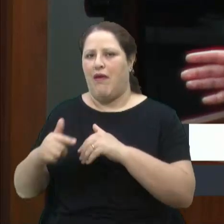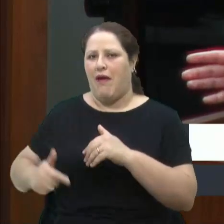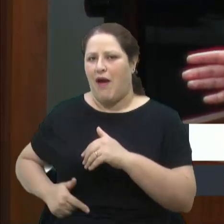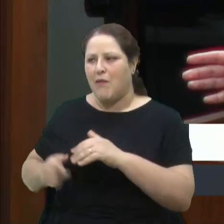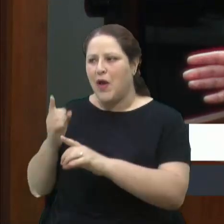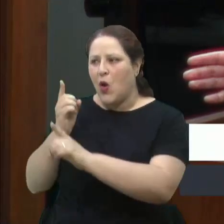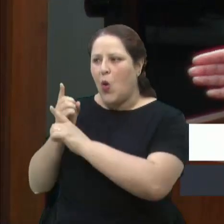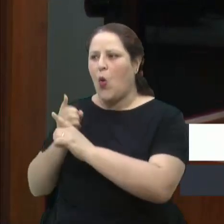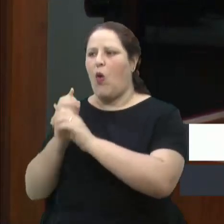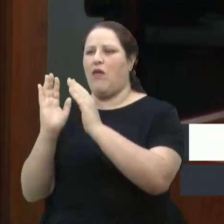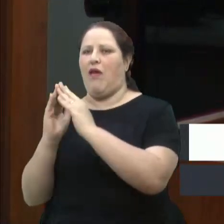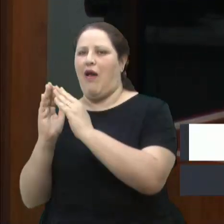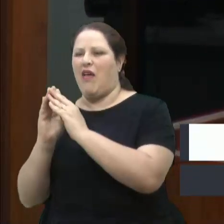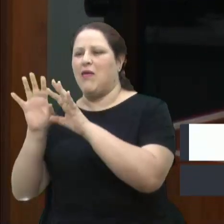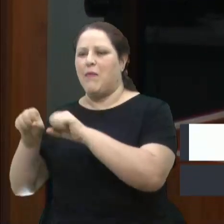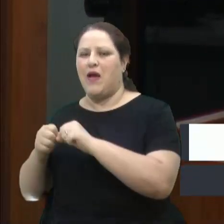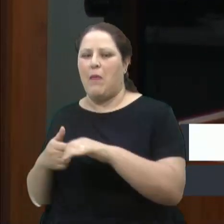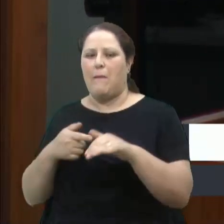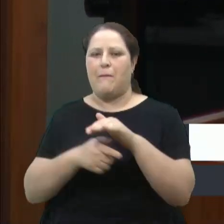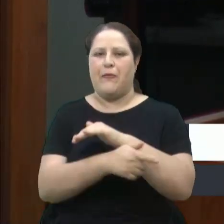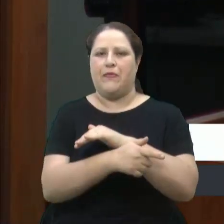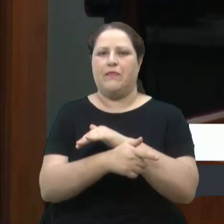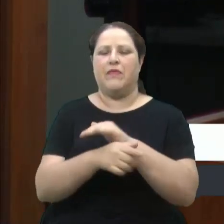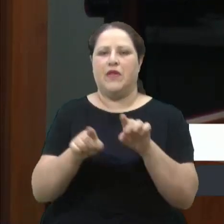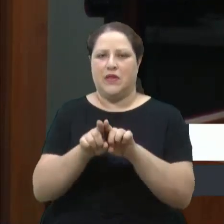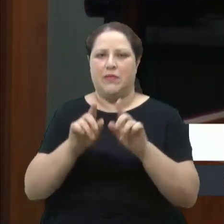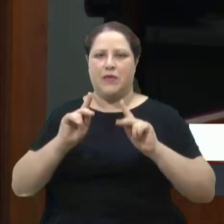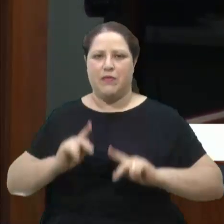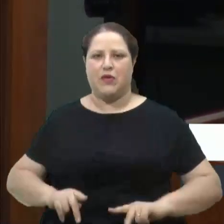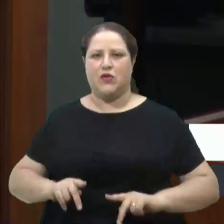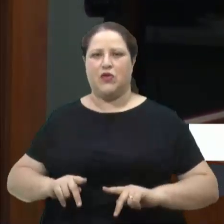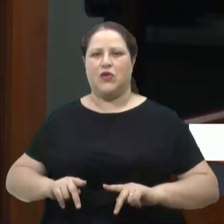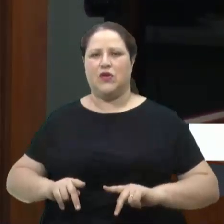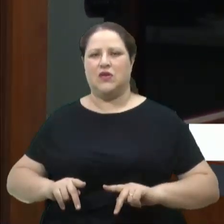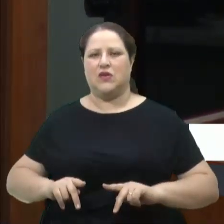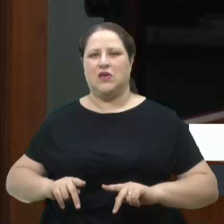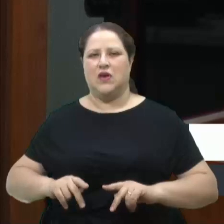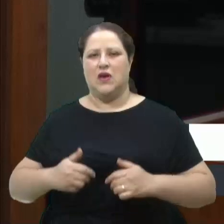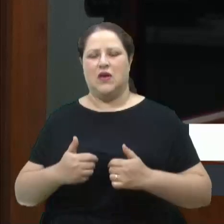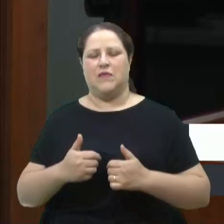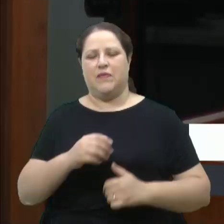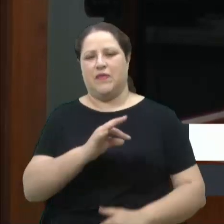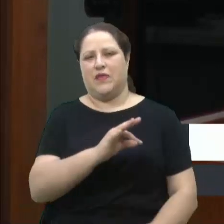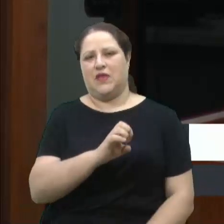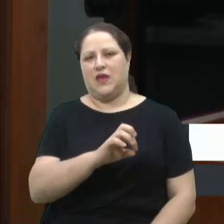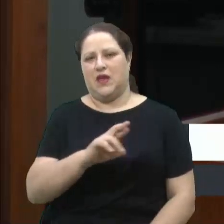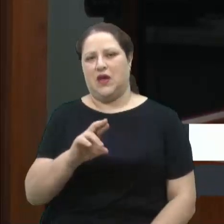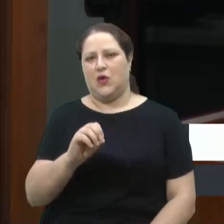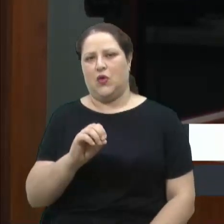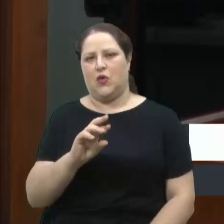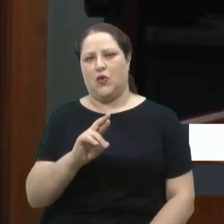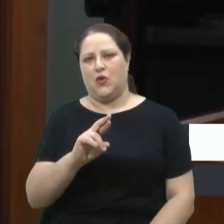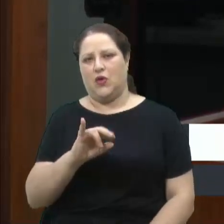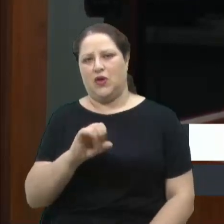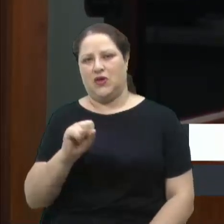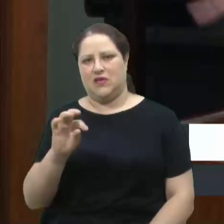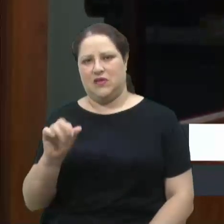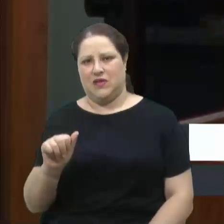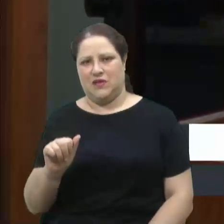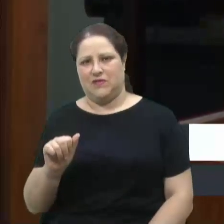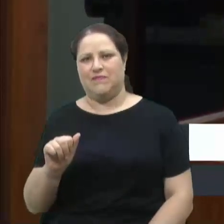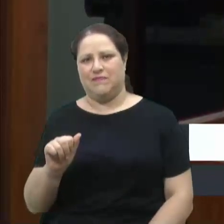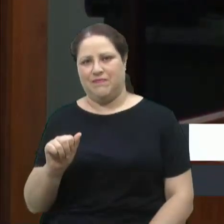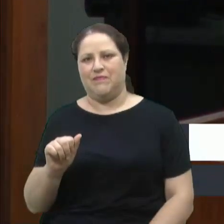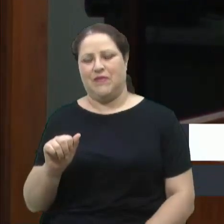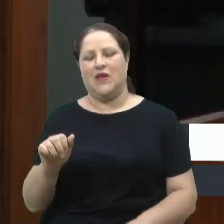casa. Dos terroristas. E é também de conhecimento de todos que, quanto mais armas a